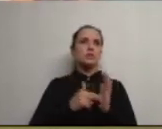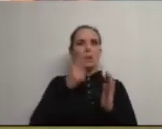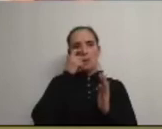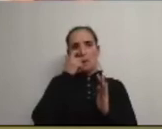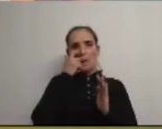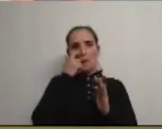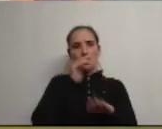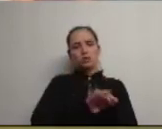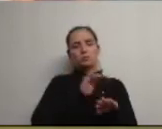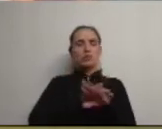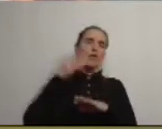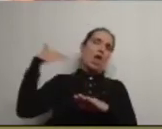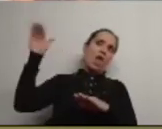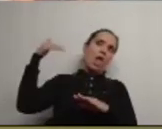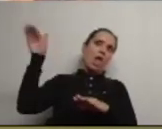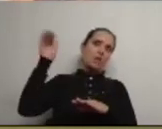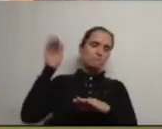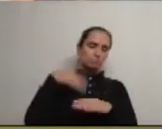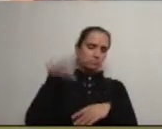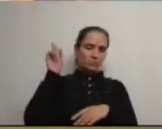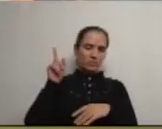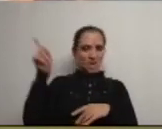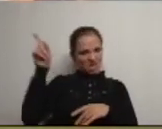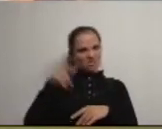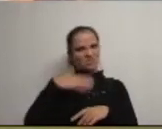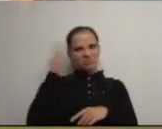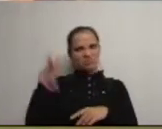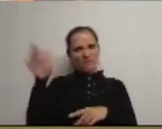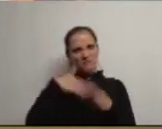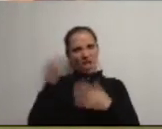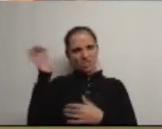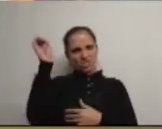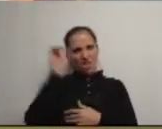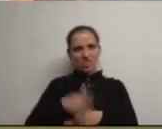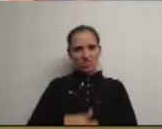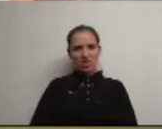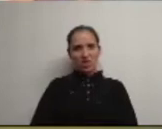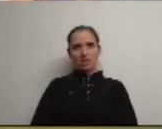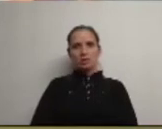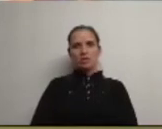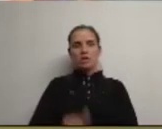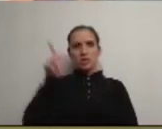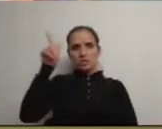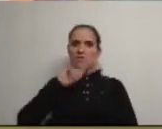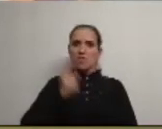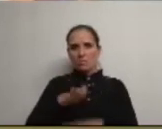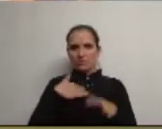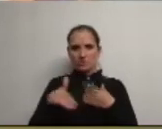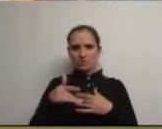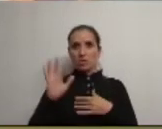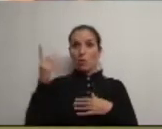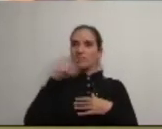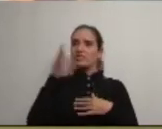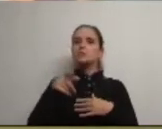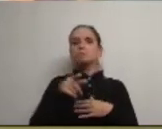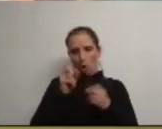responsabilidade lá deles ok? mas eles são os filhos da mãe eles não fazem nada ok? eles deviam fazer não sei quanto mas quando